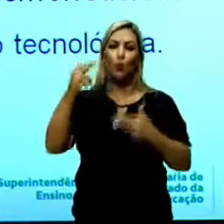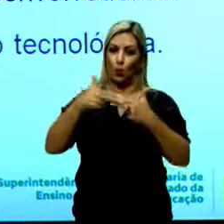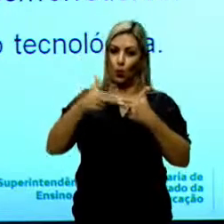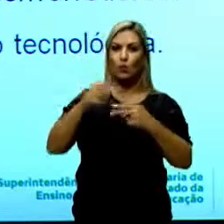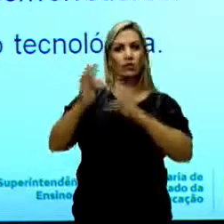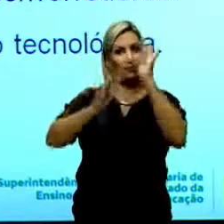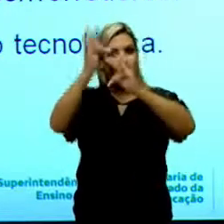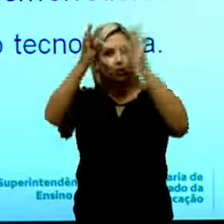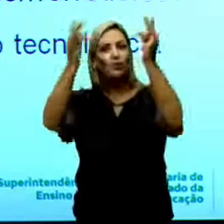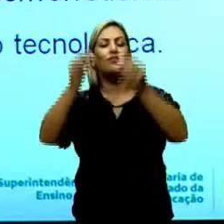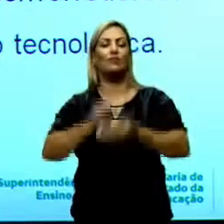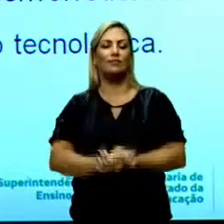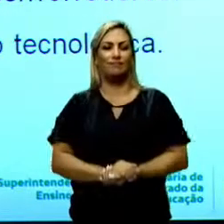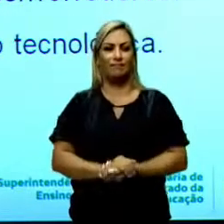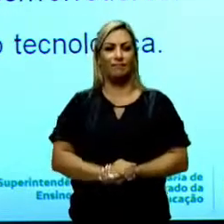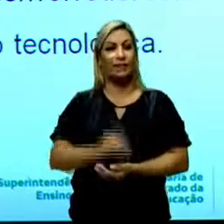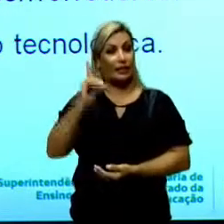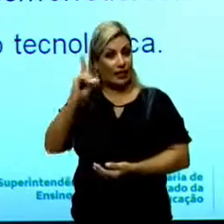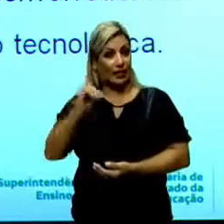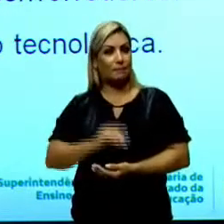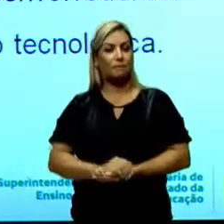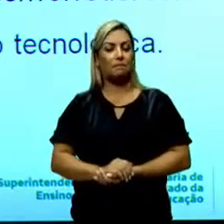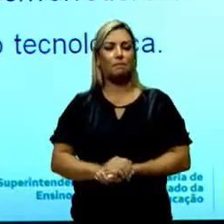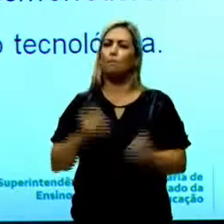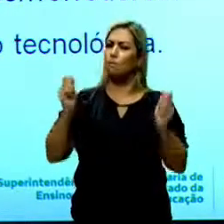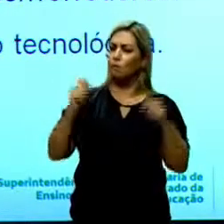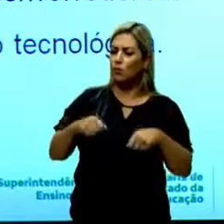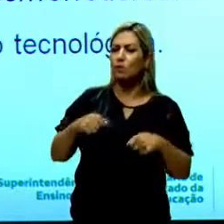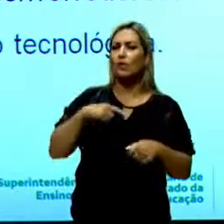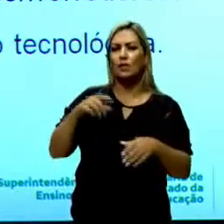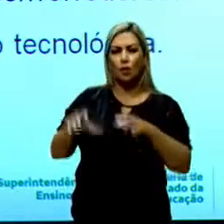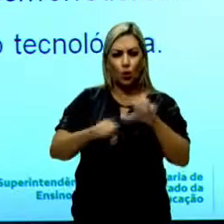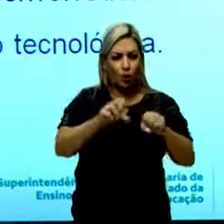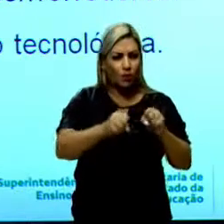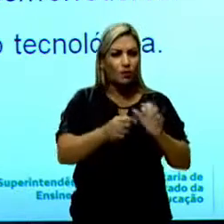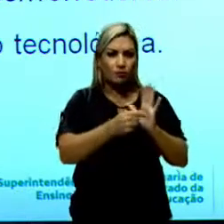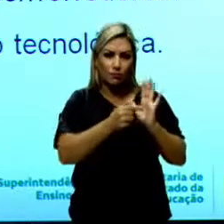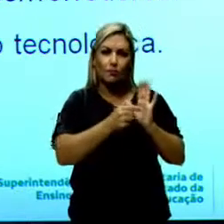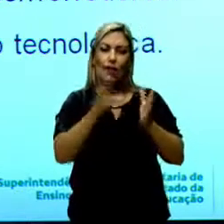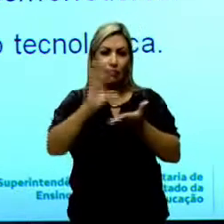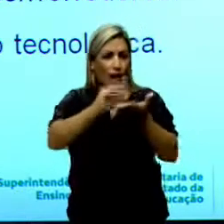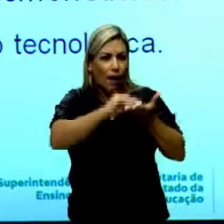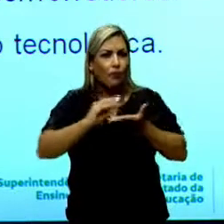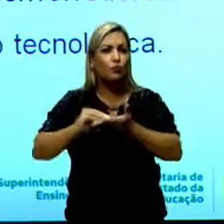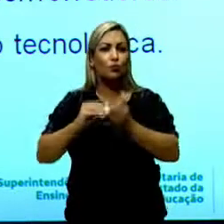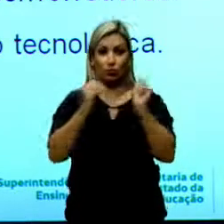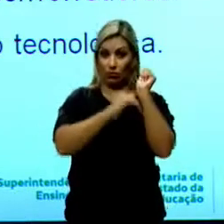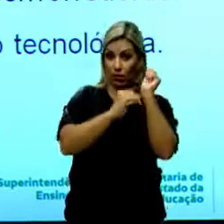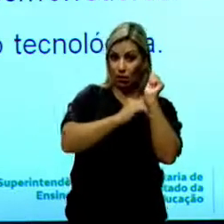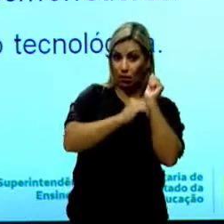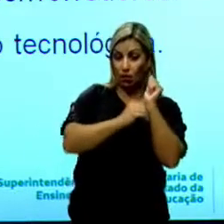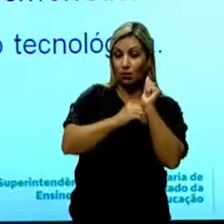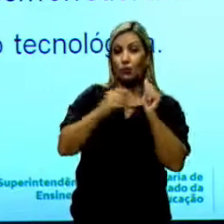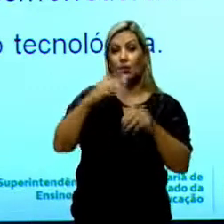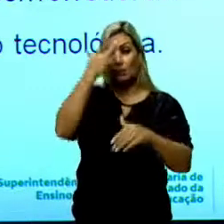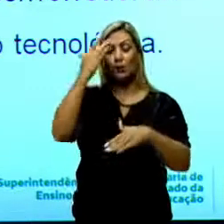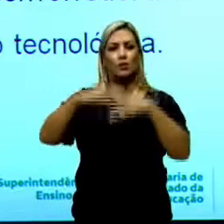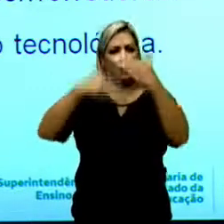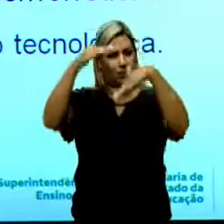o uso das tecnologias? D, possibilita a coleta de dados confidenciais para os seus